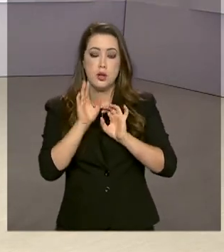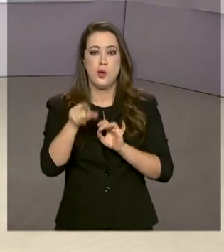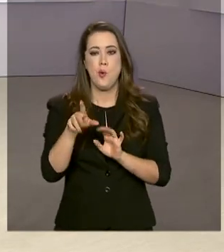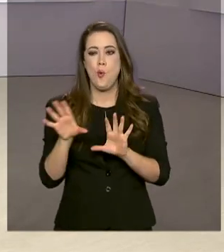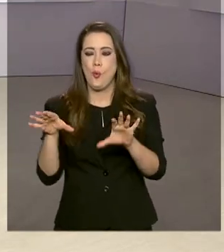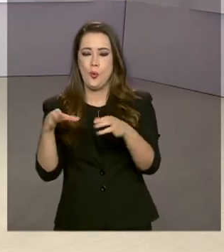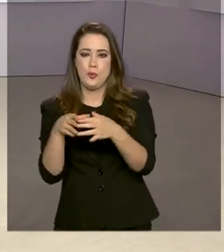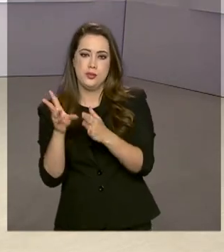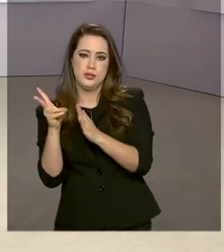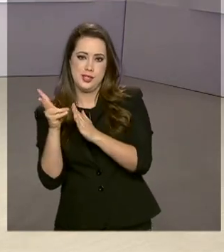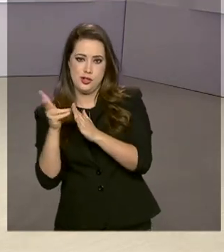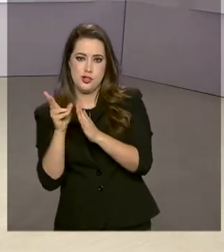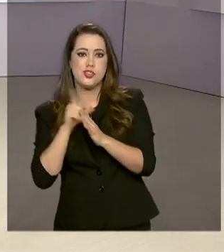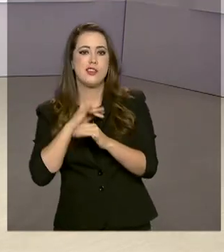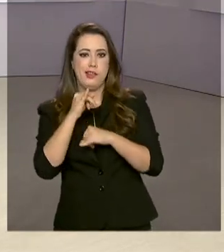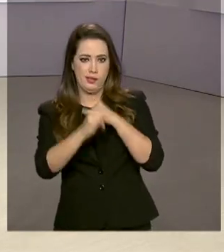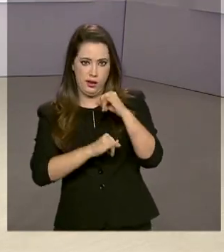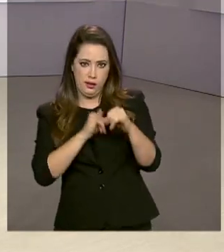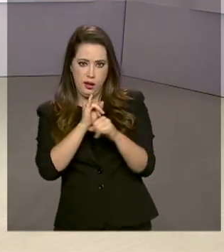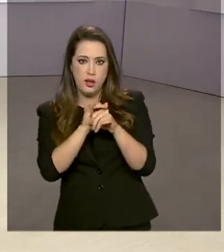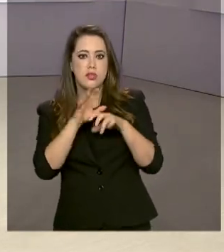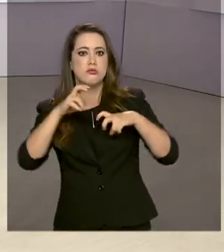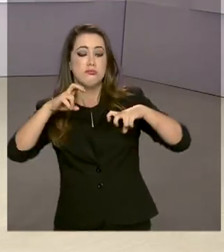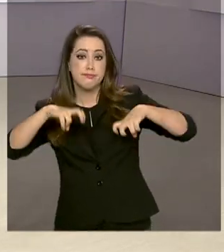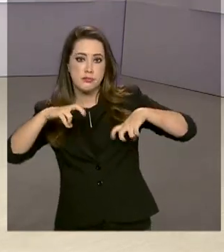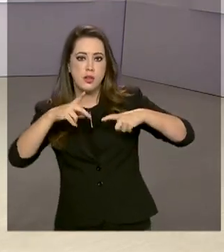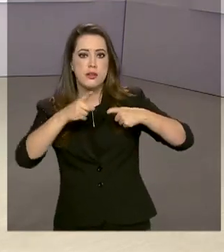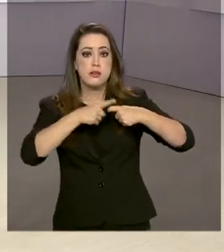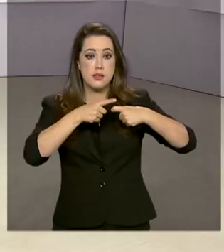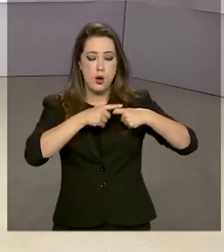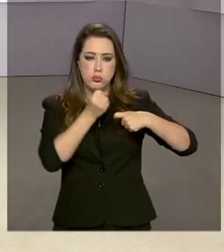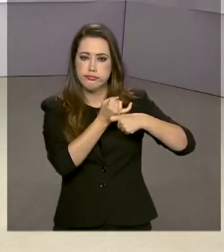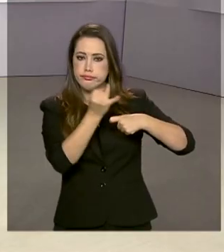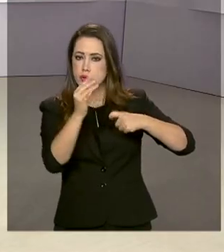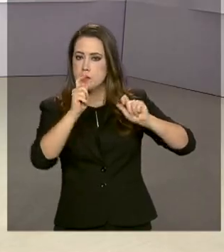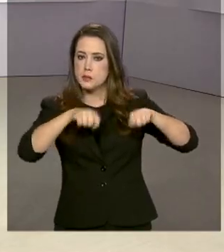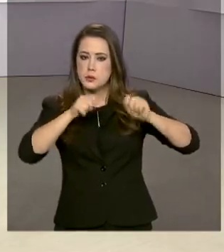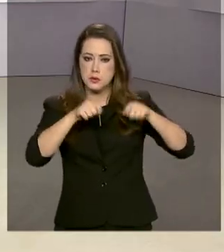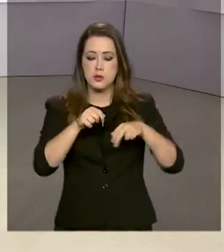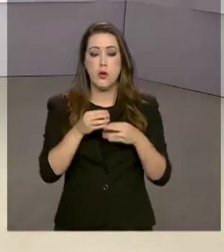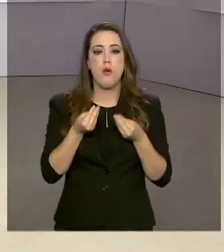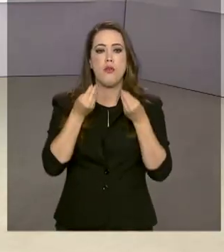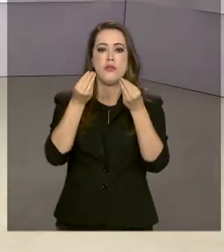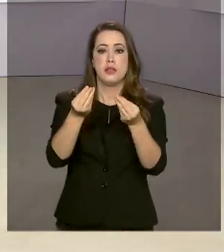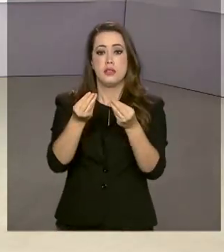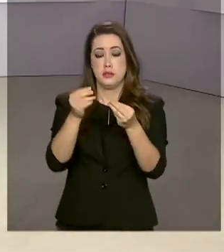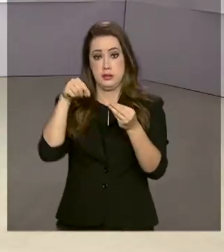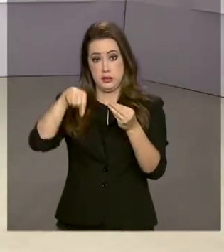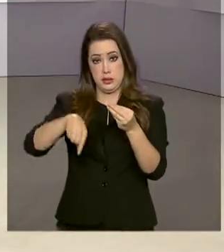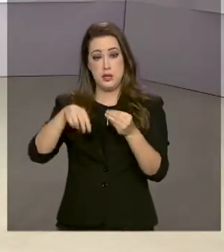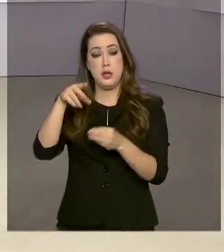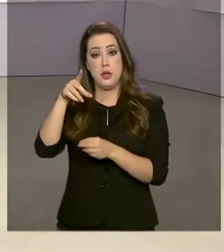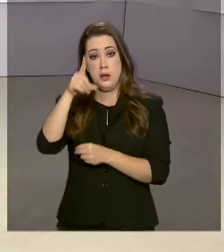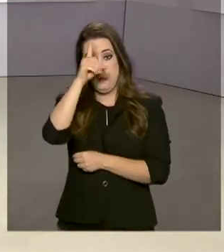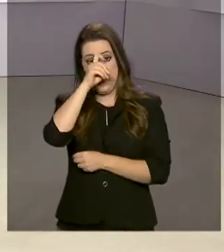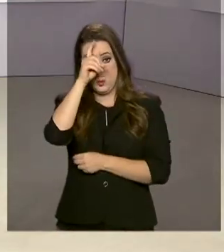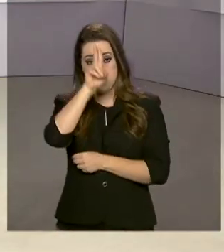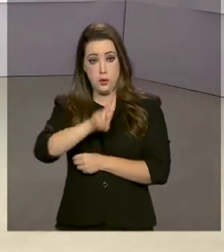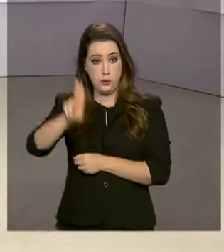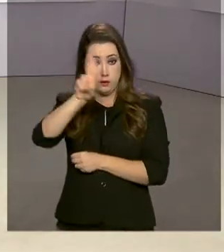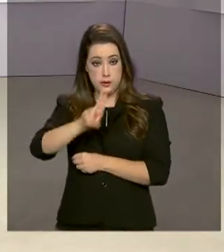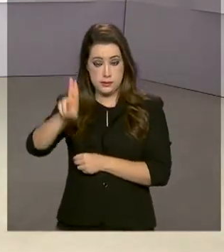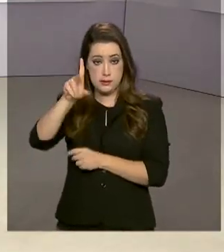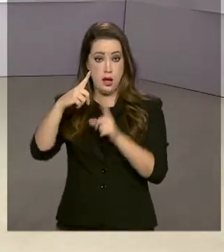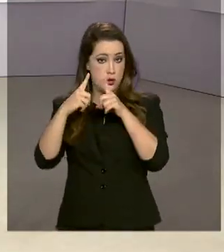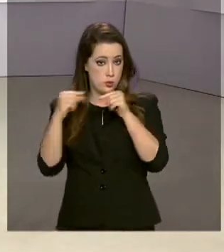atendimento virtual de saúde em diversas especialidades oferecido pelo Hospital Universitário de Brasília. Além de atender indígenas